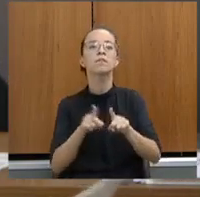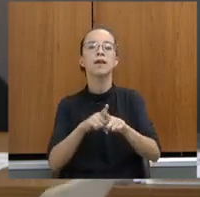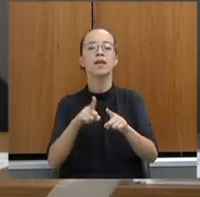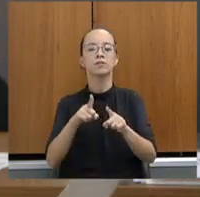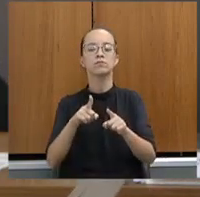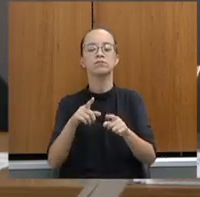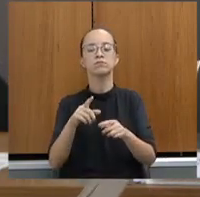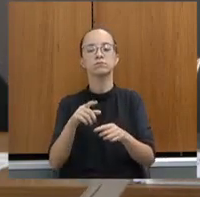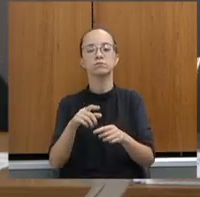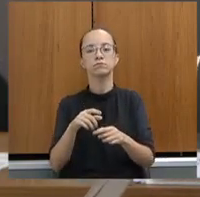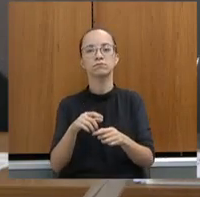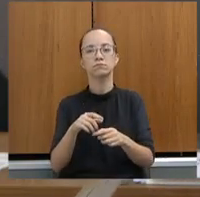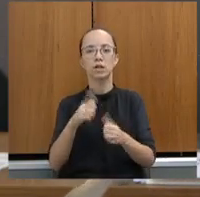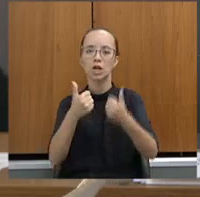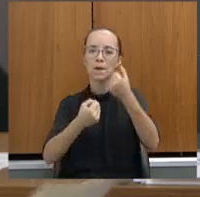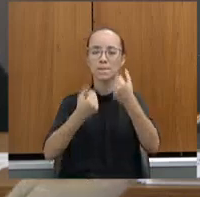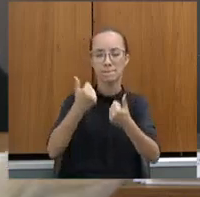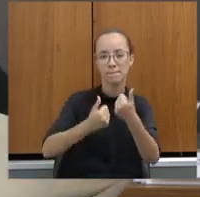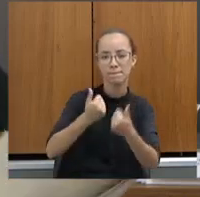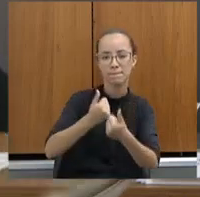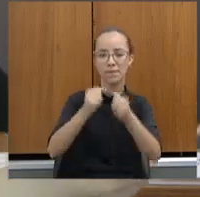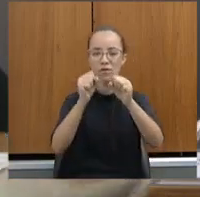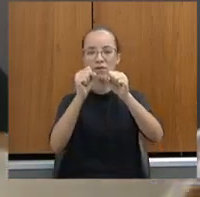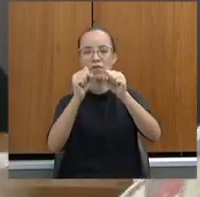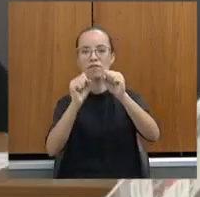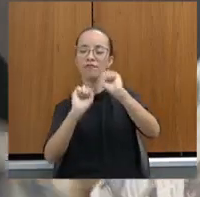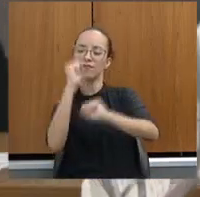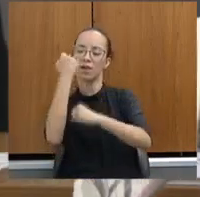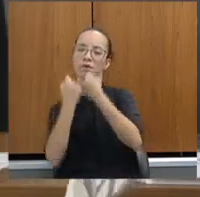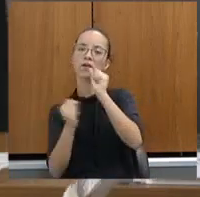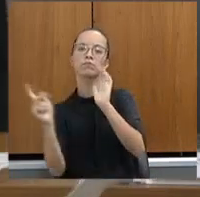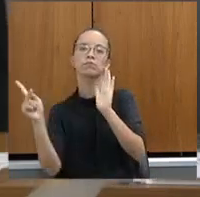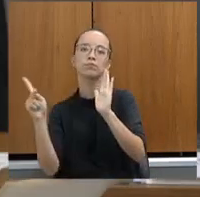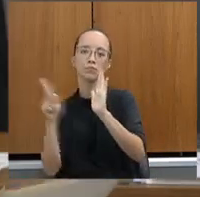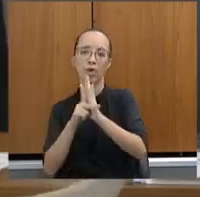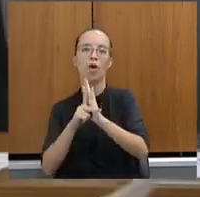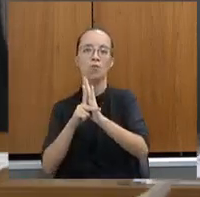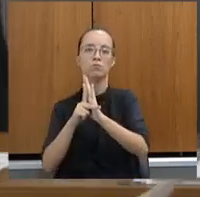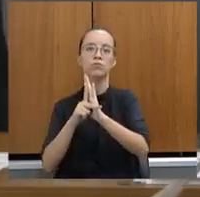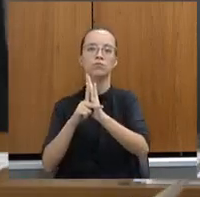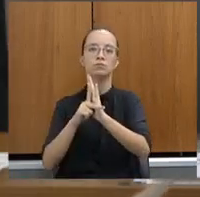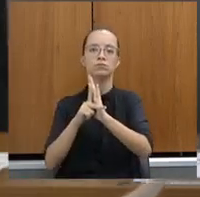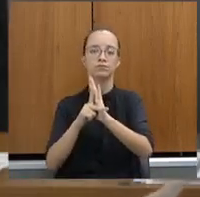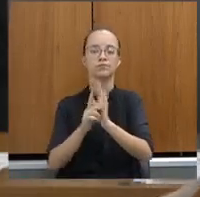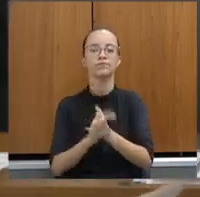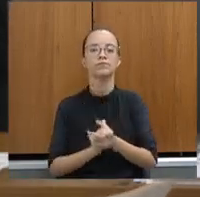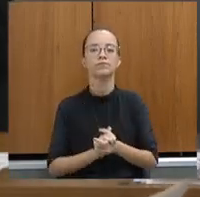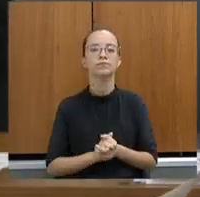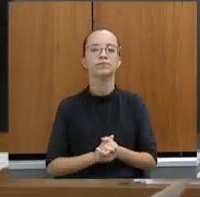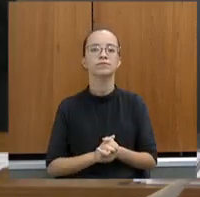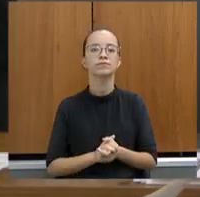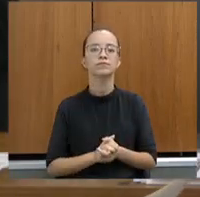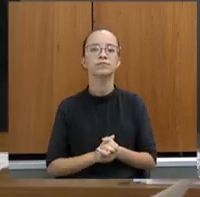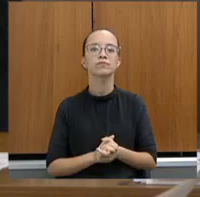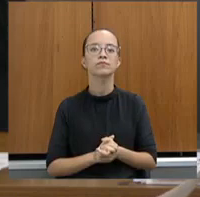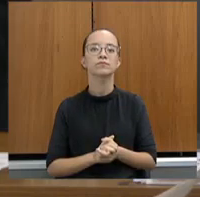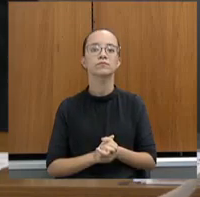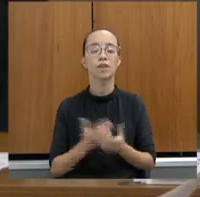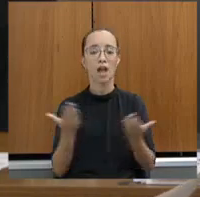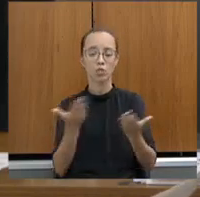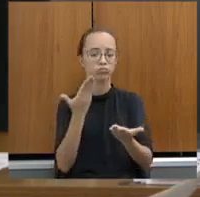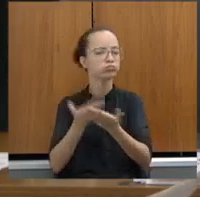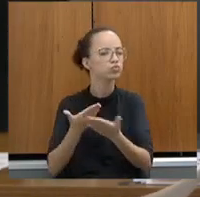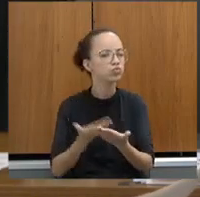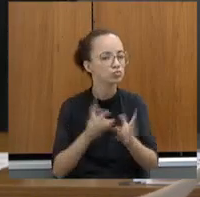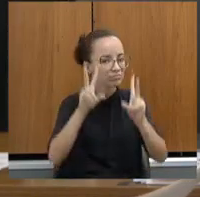automativo 140 IPLs trabalhando em fábrica de eletrônicos, no presídio Dutra Ladeira. Pode passar. Com relação ao estudo também,